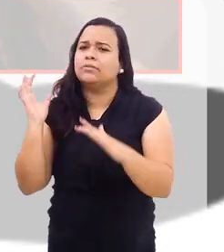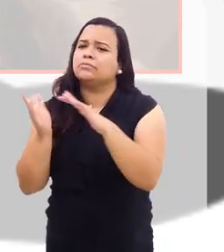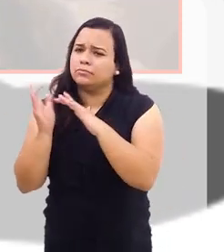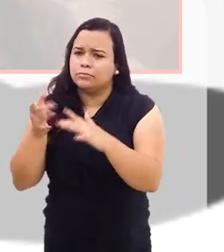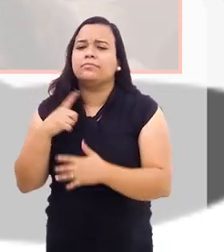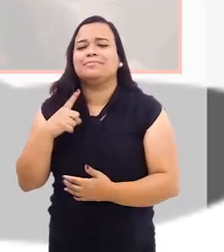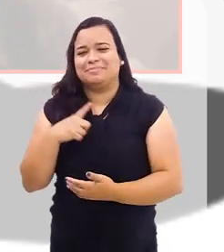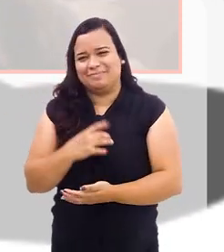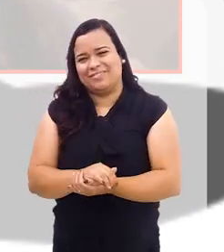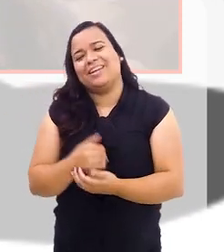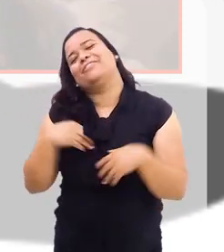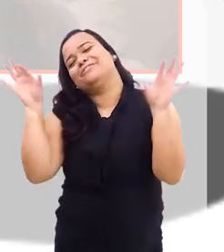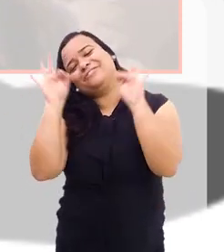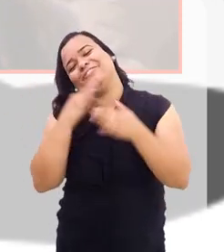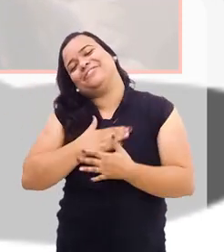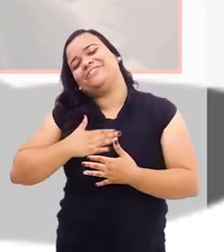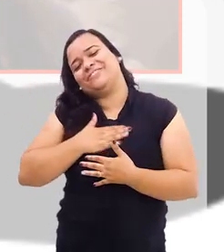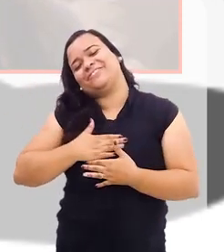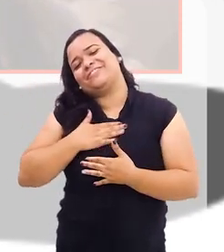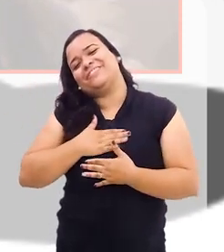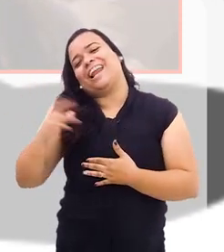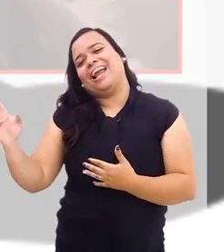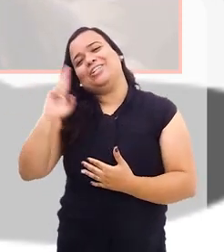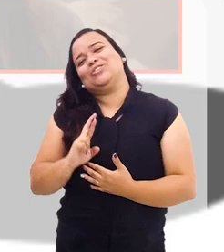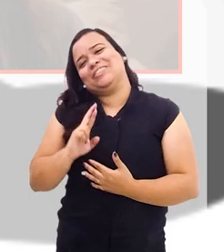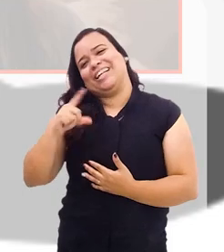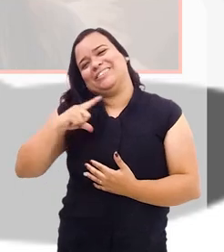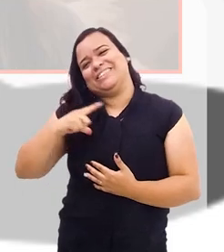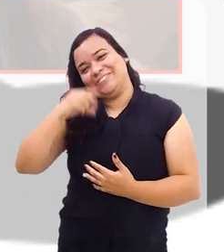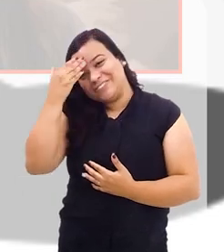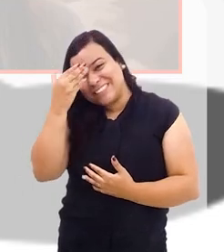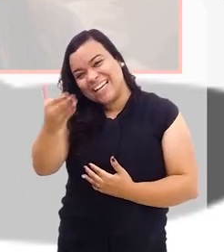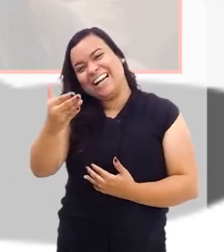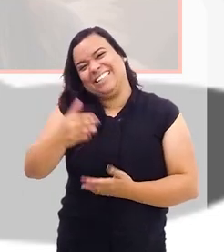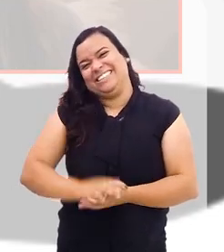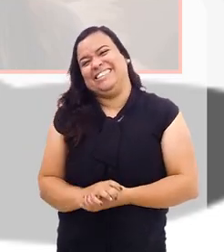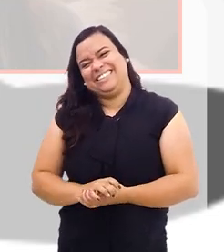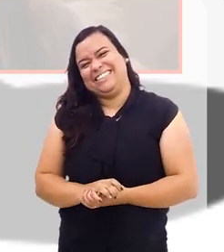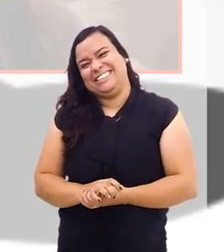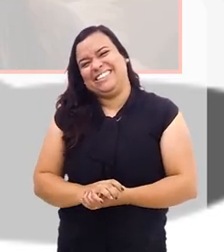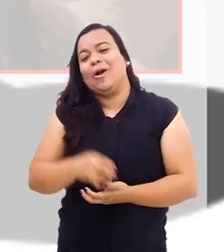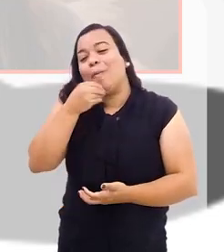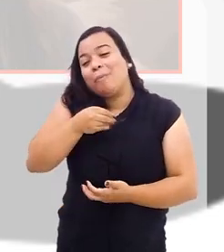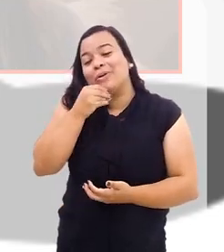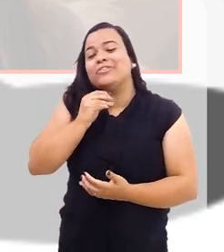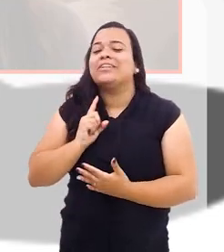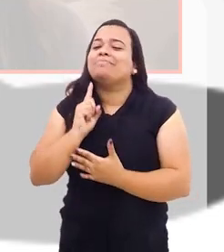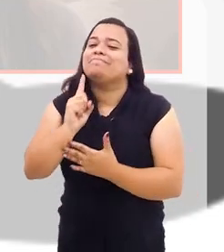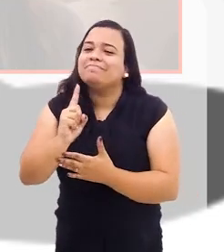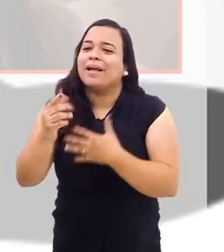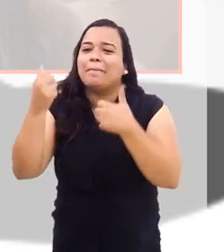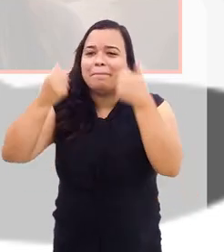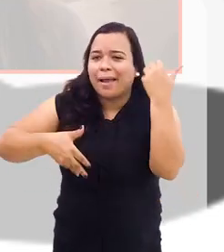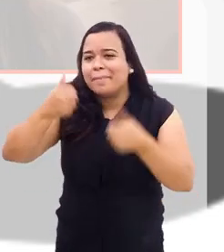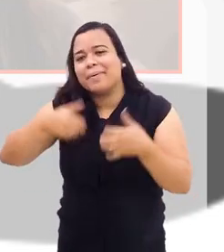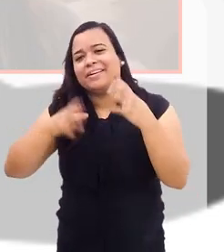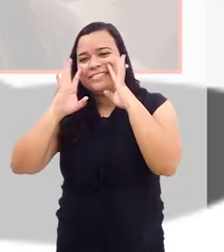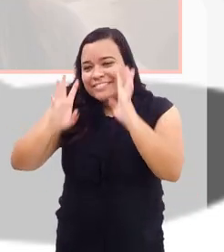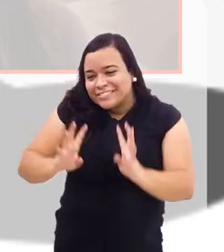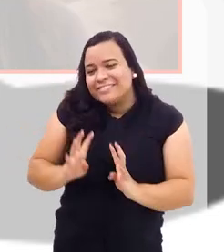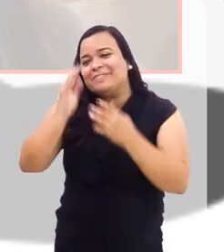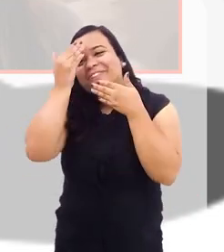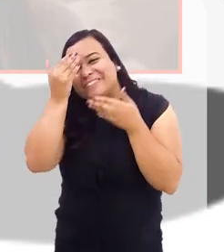nas redes sociais e eu estou muito feliz com o resultado que eu estou conseguindo. Eu que agradeço pela oportunidade de estar aqui, pelo